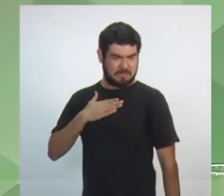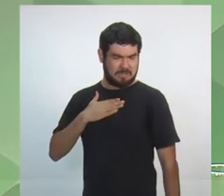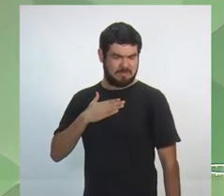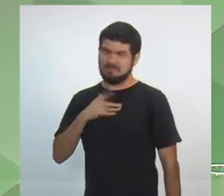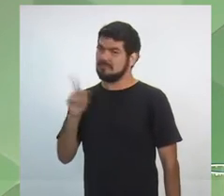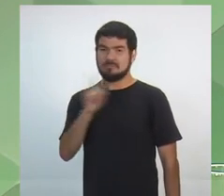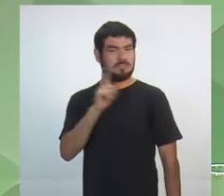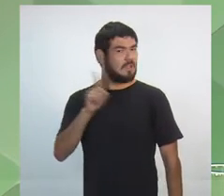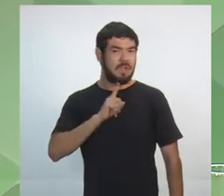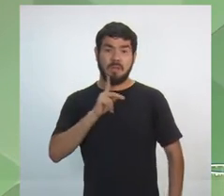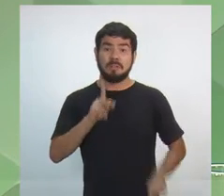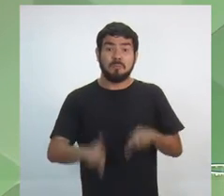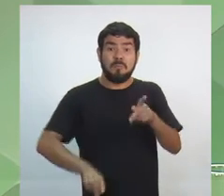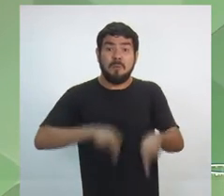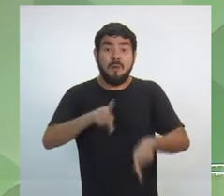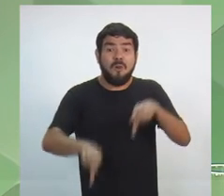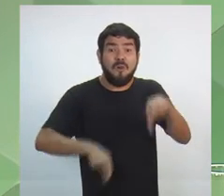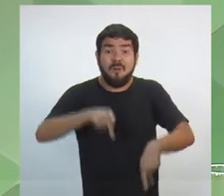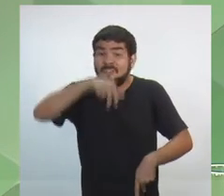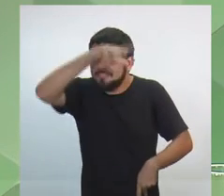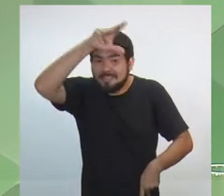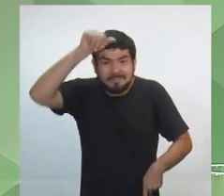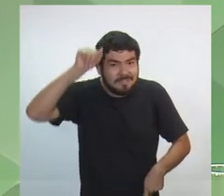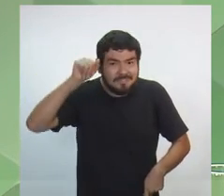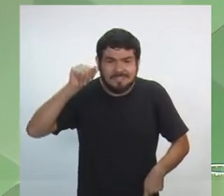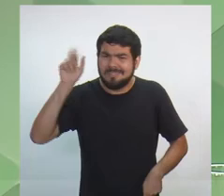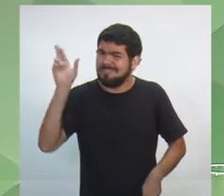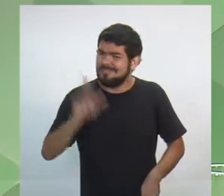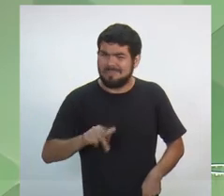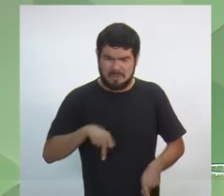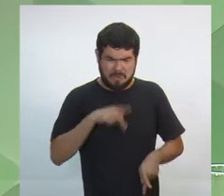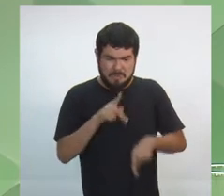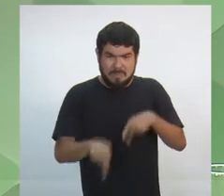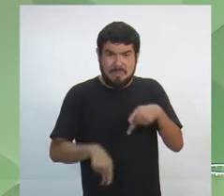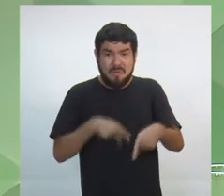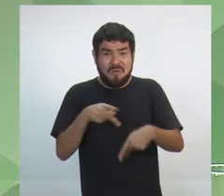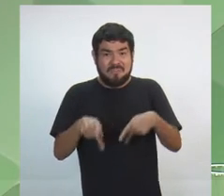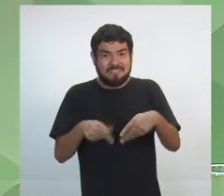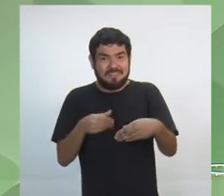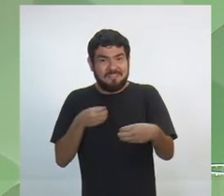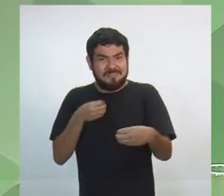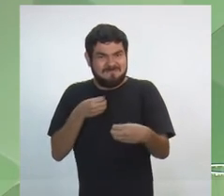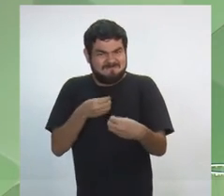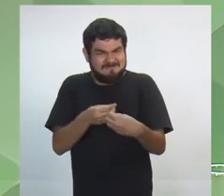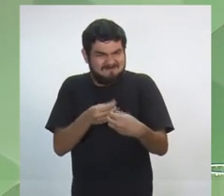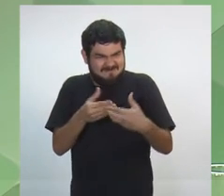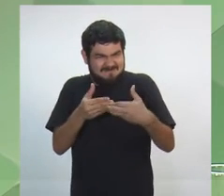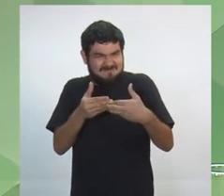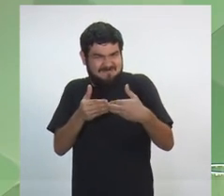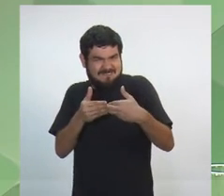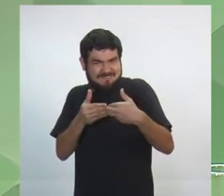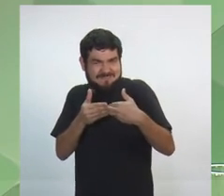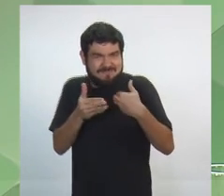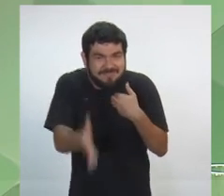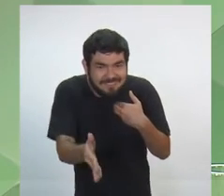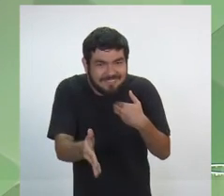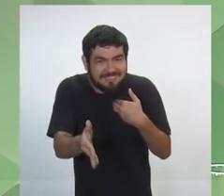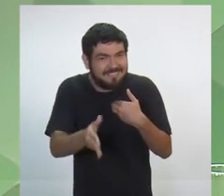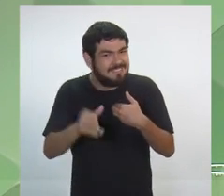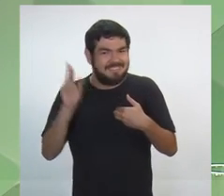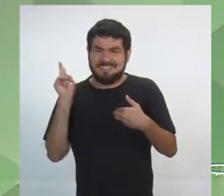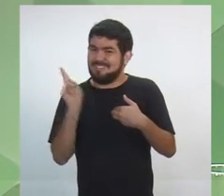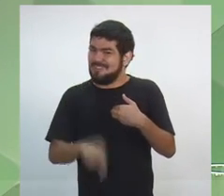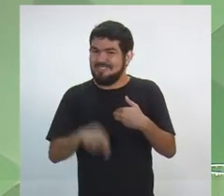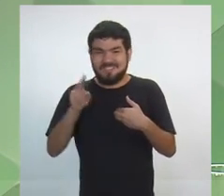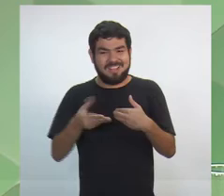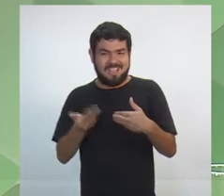é do povo amazonense. E nunca o povo do Amazonas esteve tão próximo de romper com esse sistema que está aí. Nunca o povo